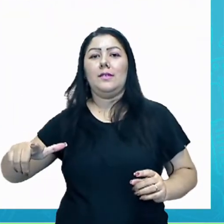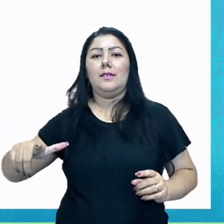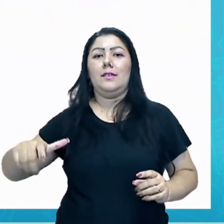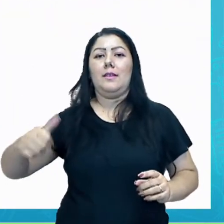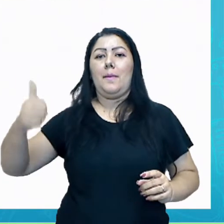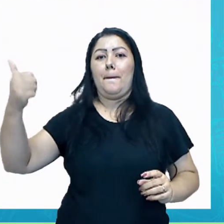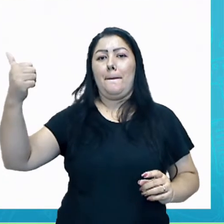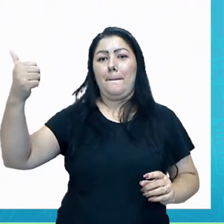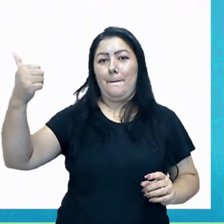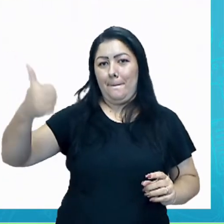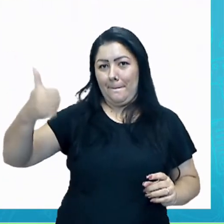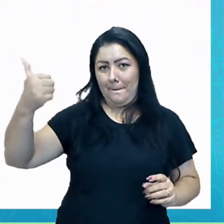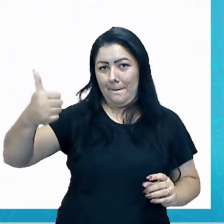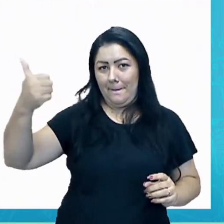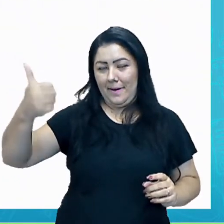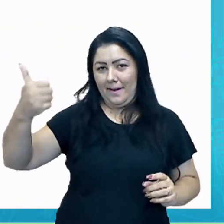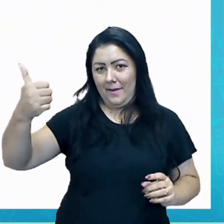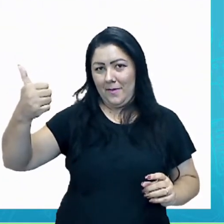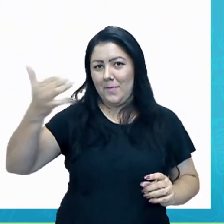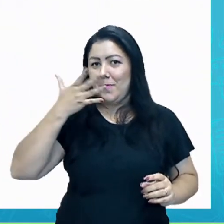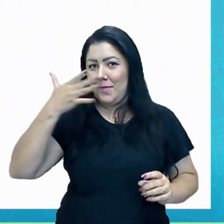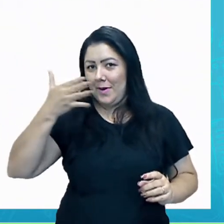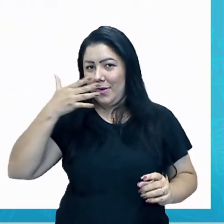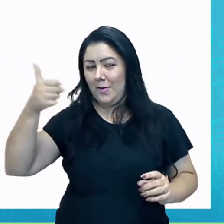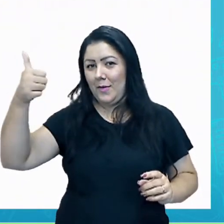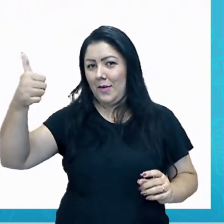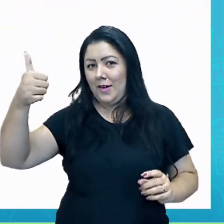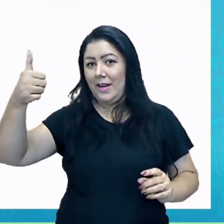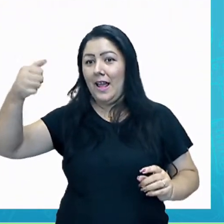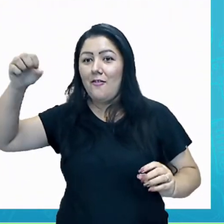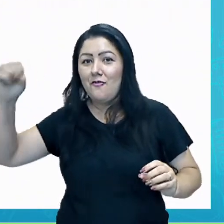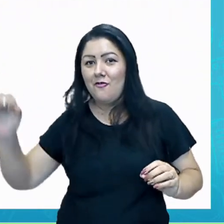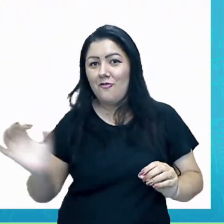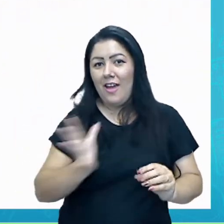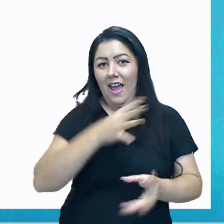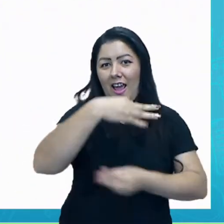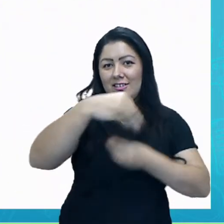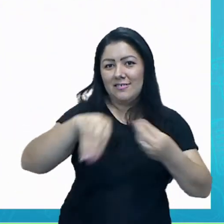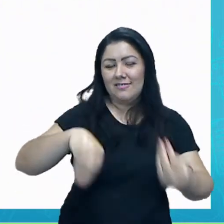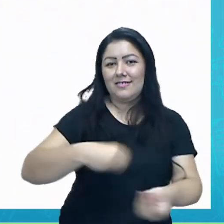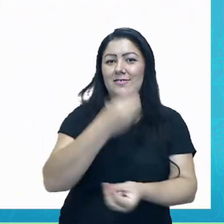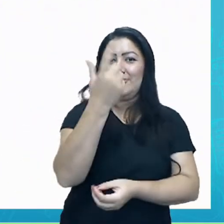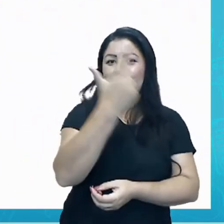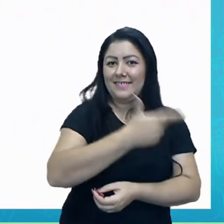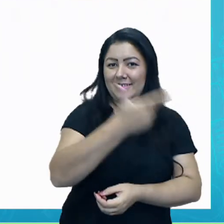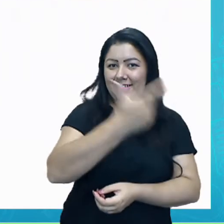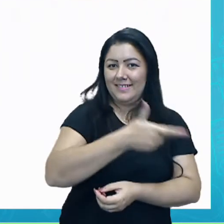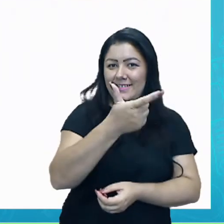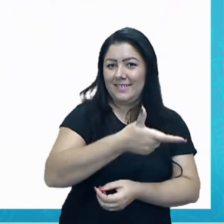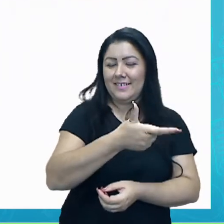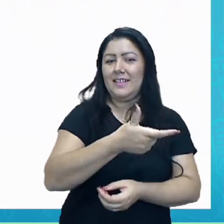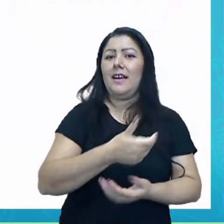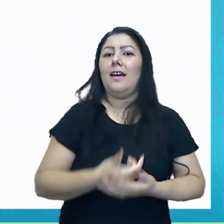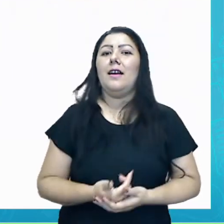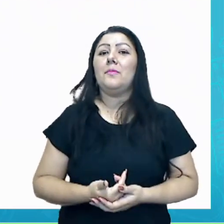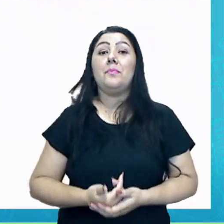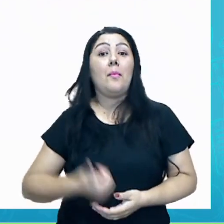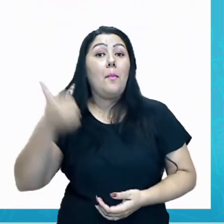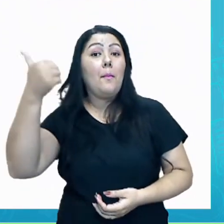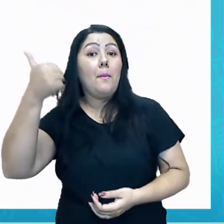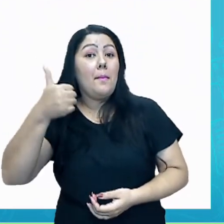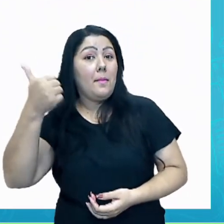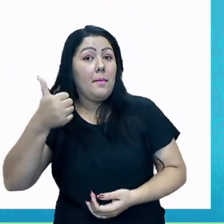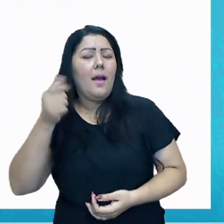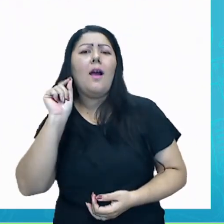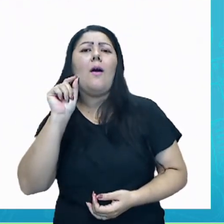E qual que é essa mistura? Que vem das cores primárias. E quais são as cores primárias? O amarelo, o azul